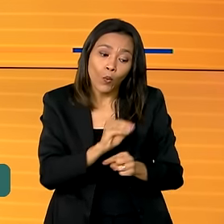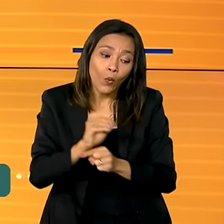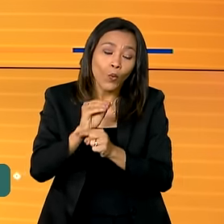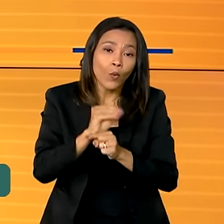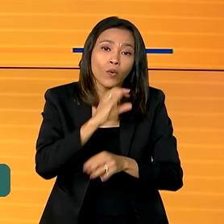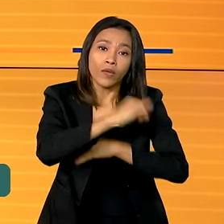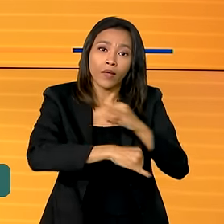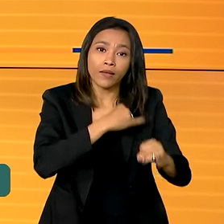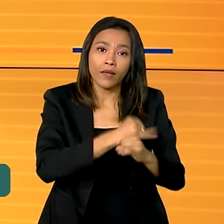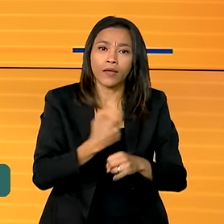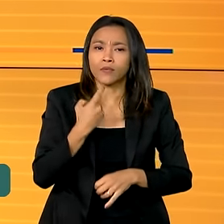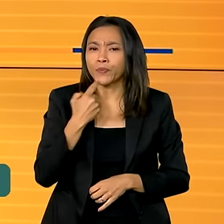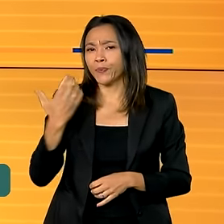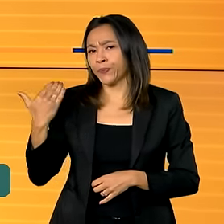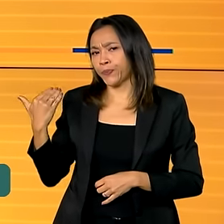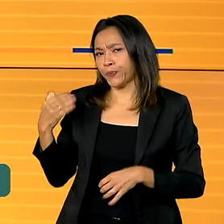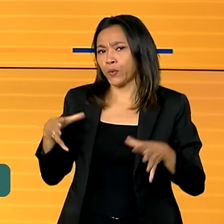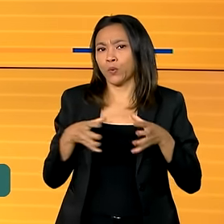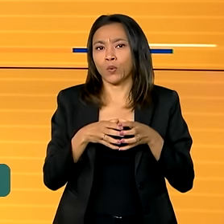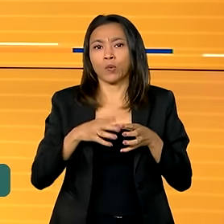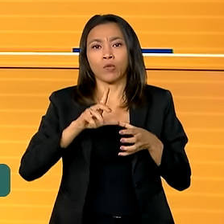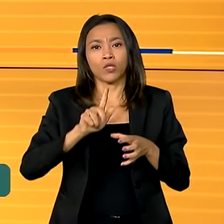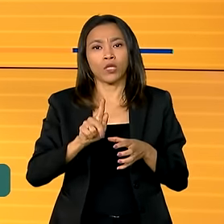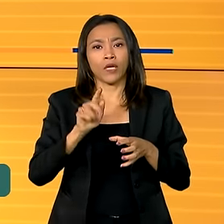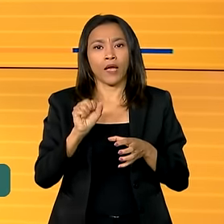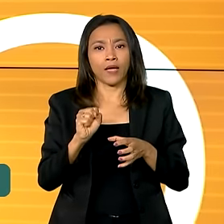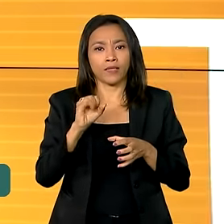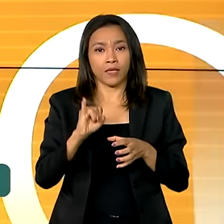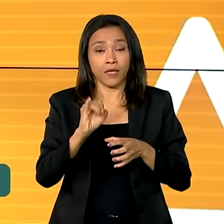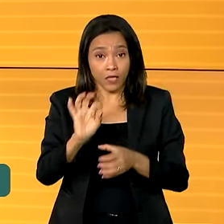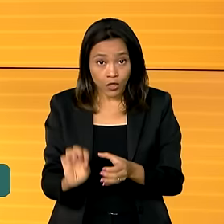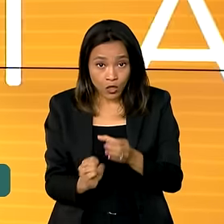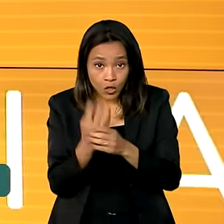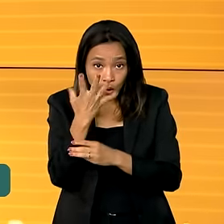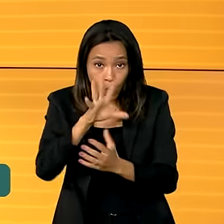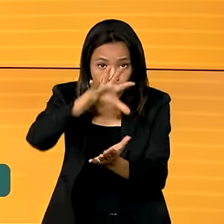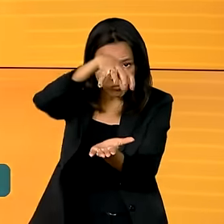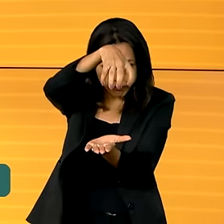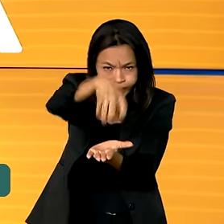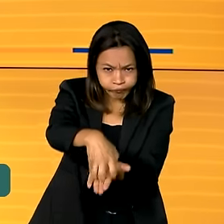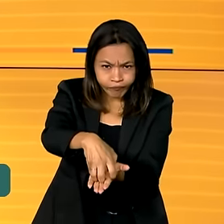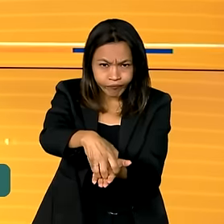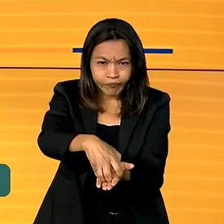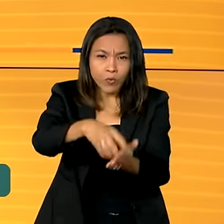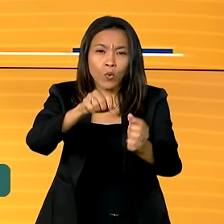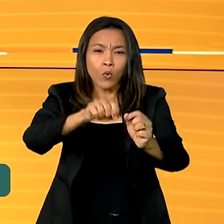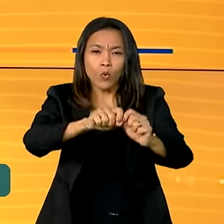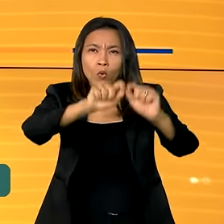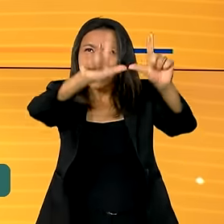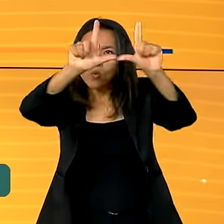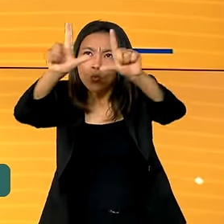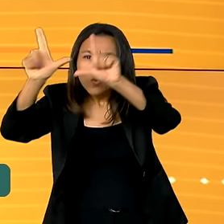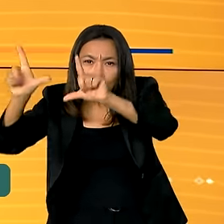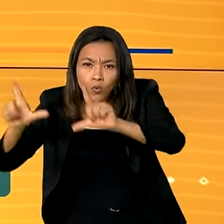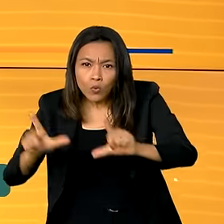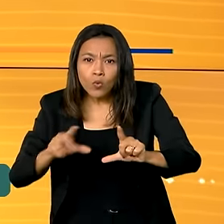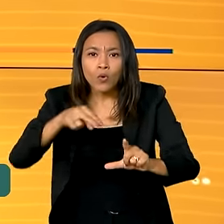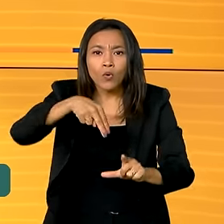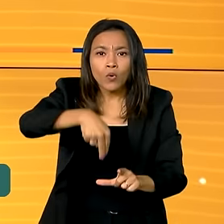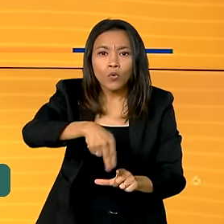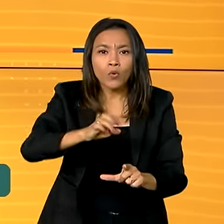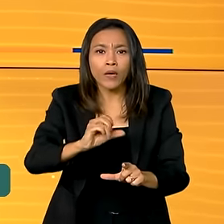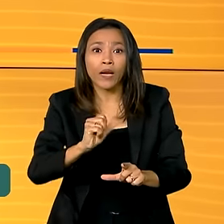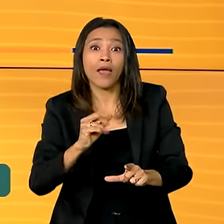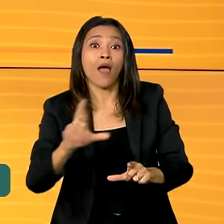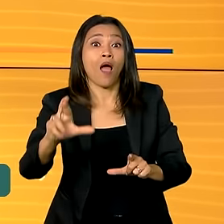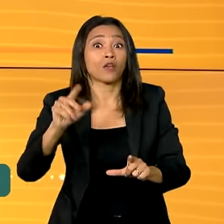Recentemente, o GSI criou o Centro Nacional de Gerenciamento de Emergência Nuclear para monitorar ações em situação